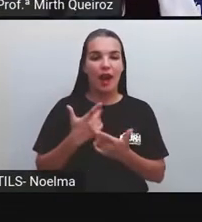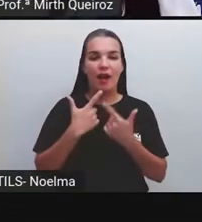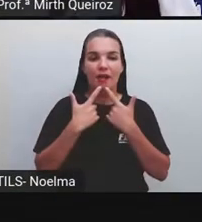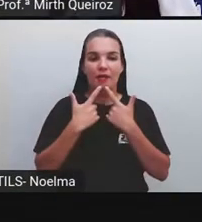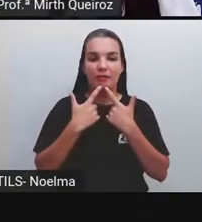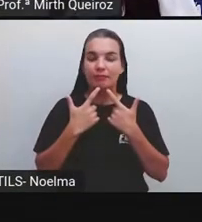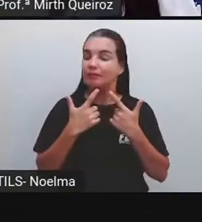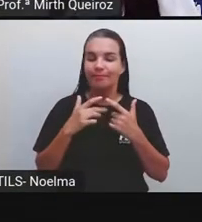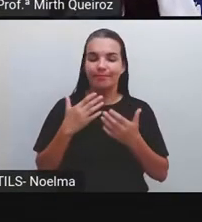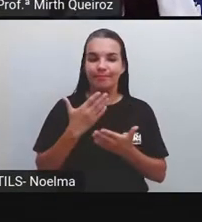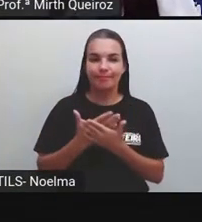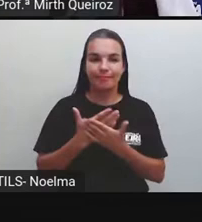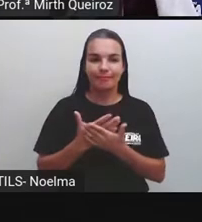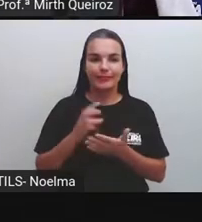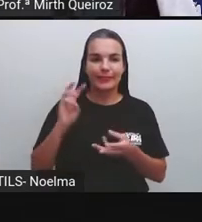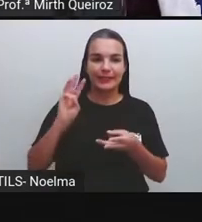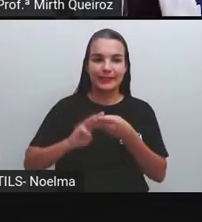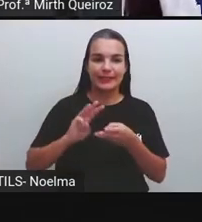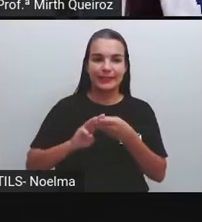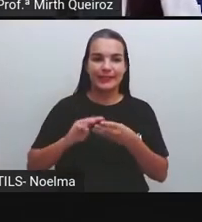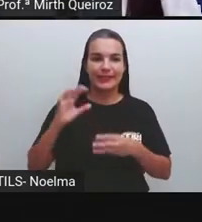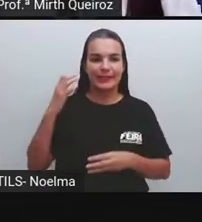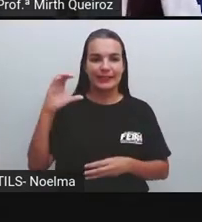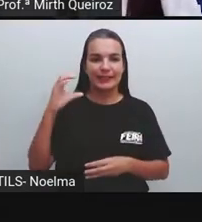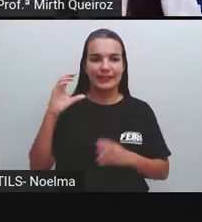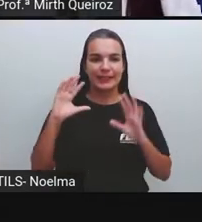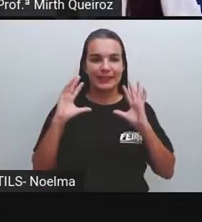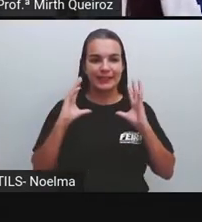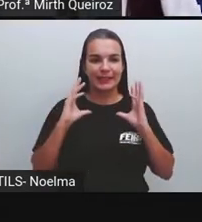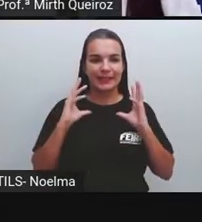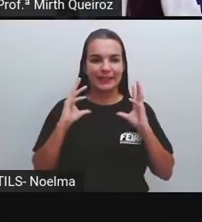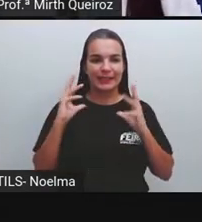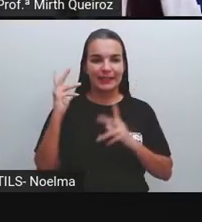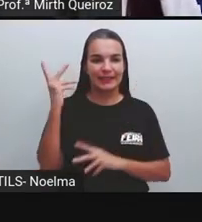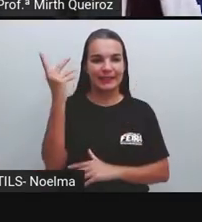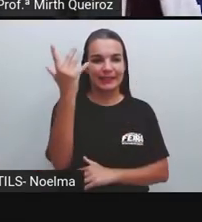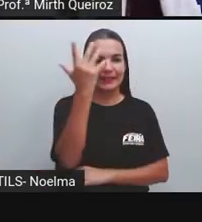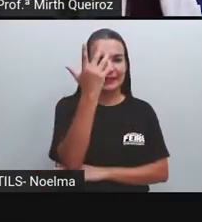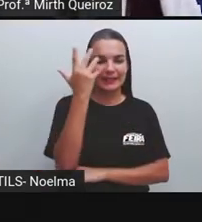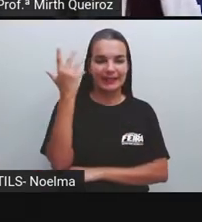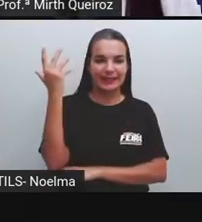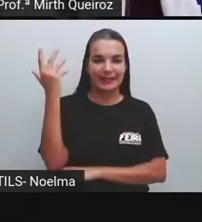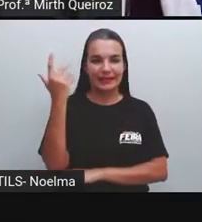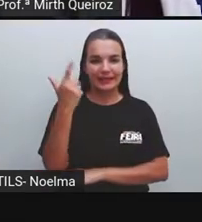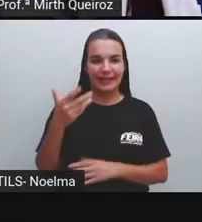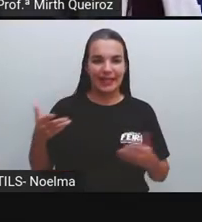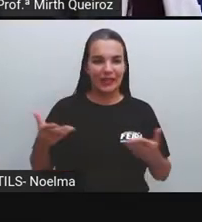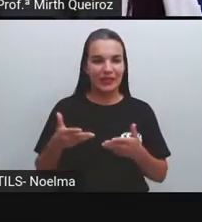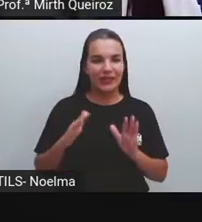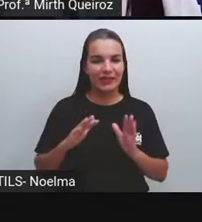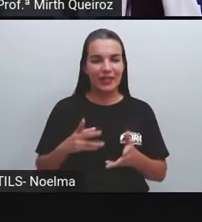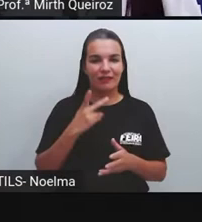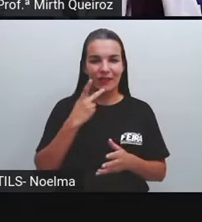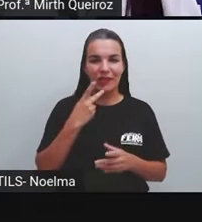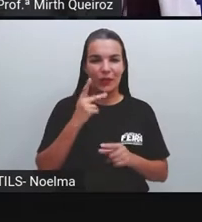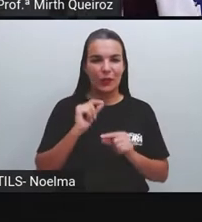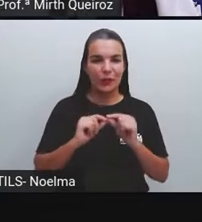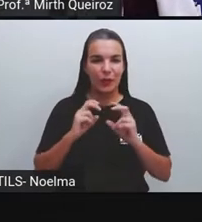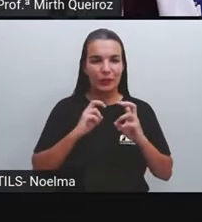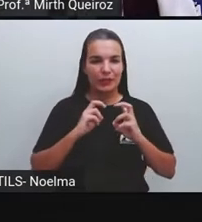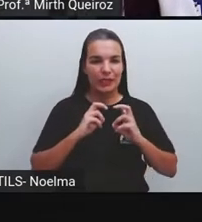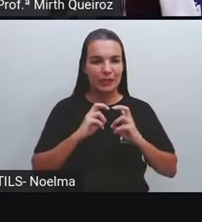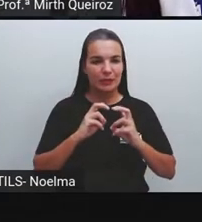Matemática e Ciências da Natureza. No nosso primeiro momento, nós falamos já sobre os transportes, conhecemos